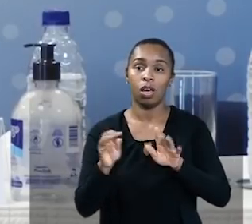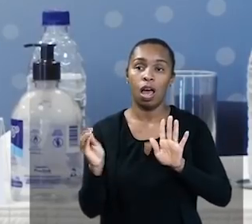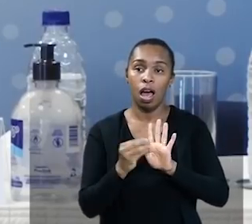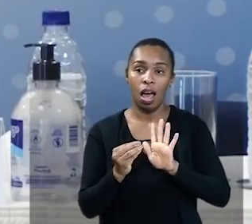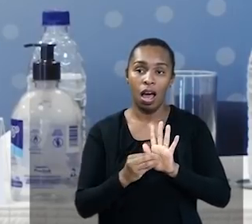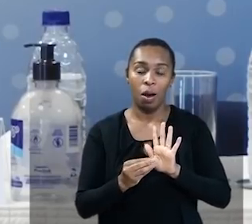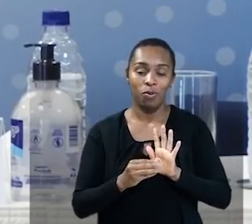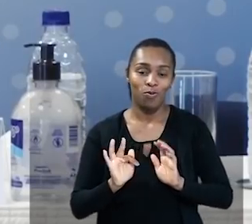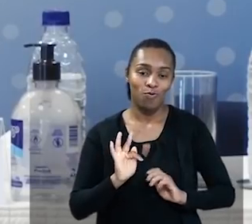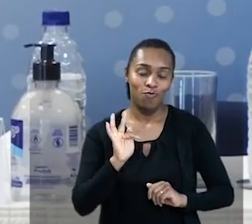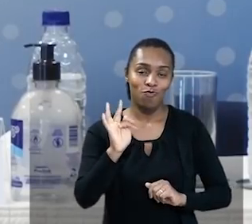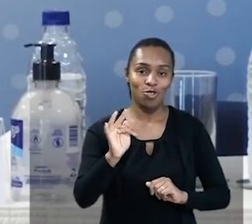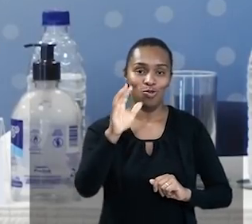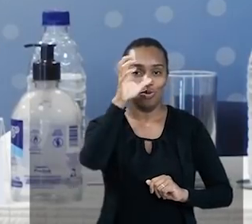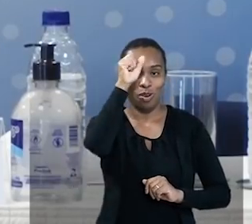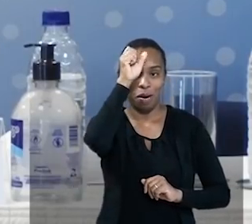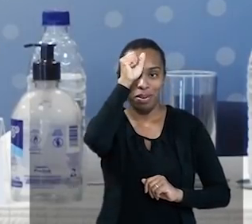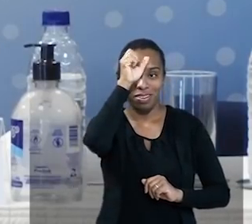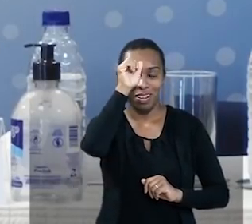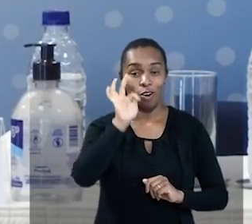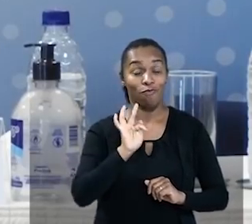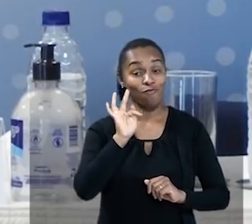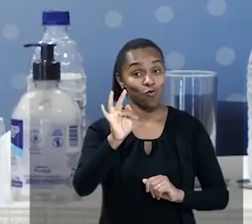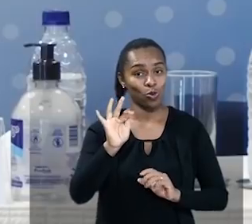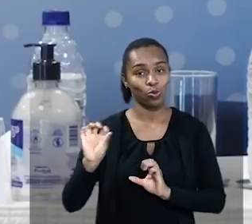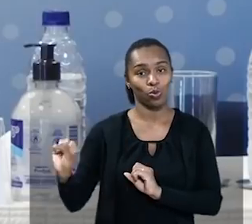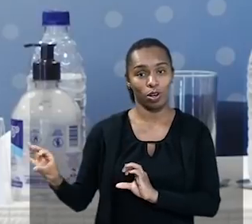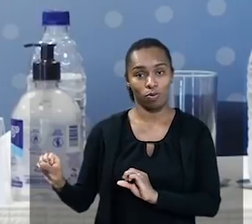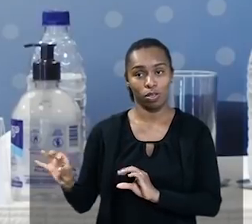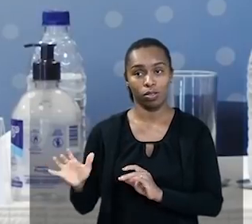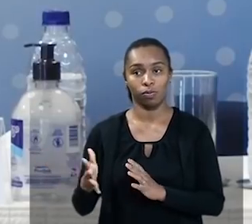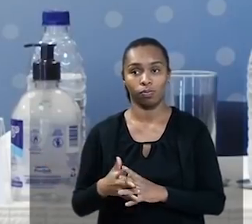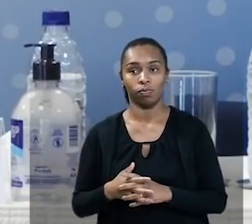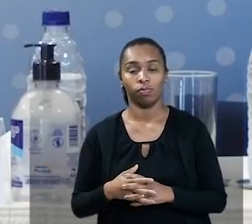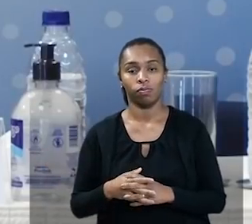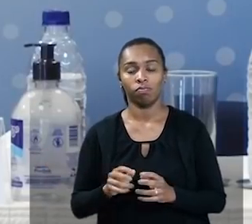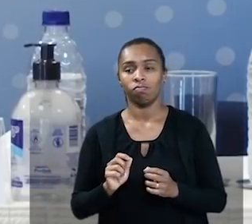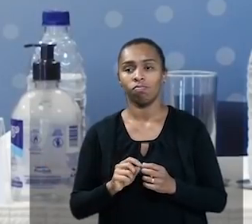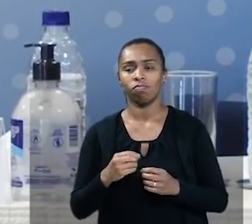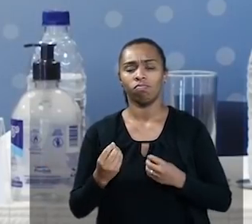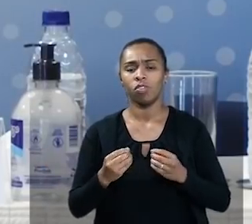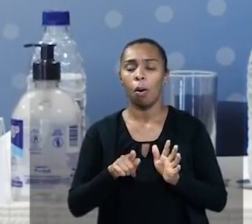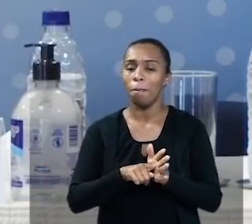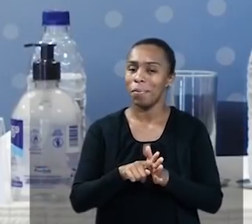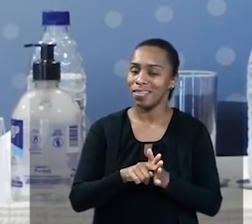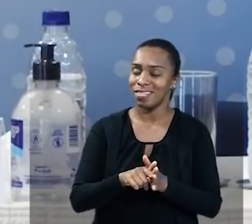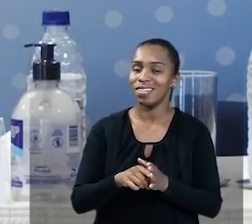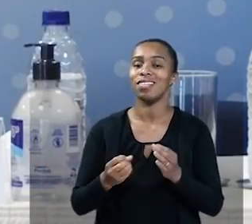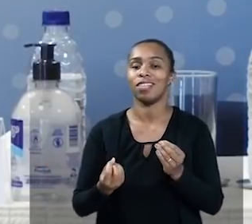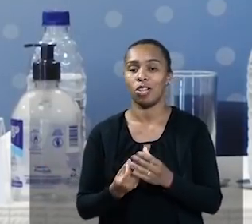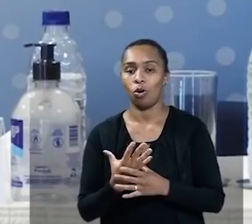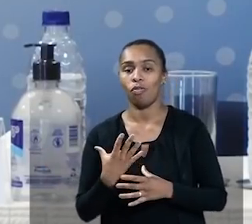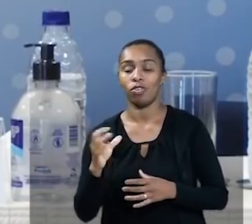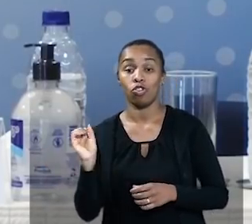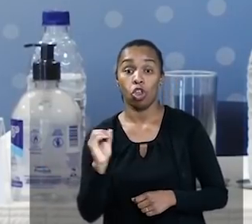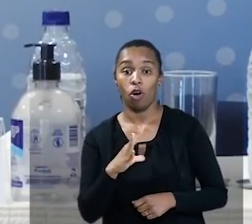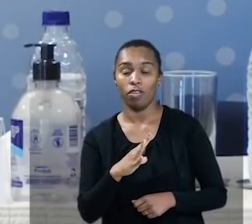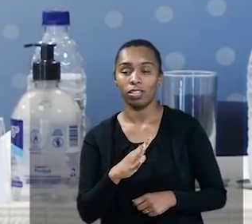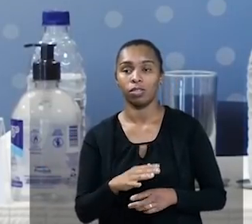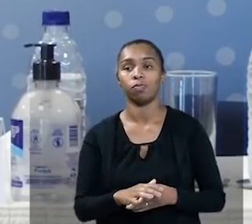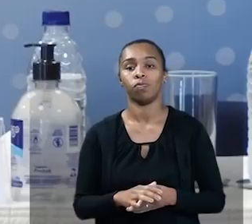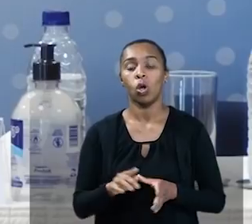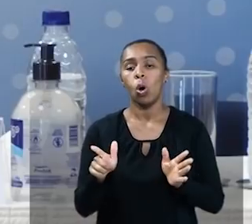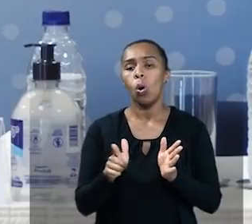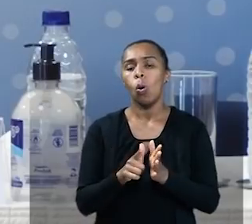e as aplicações que estão no futuro do aprendizado, no futuro da educação. E isso se faz com pesquisa e inovação. Então,